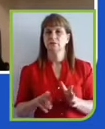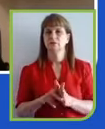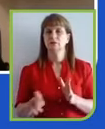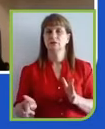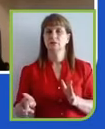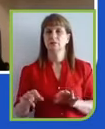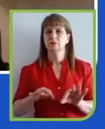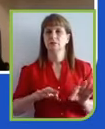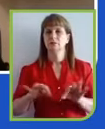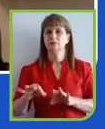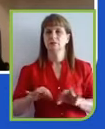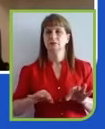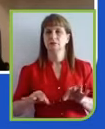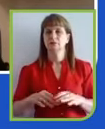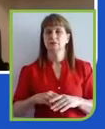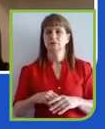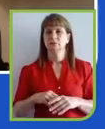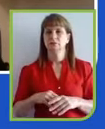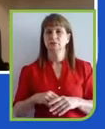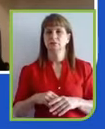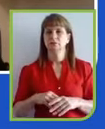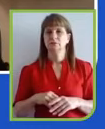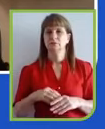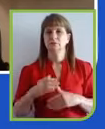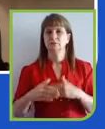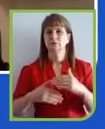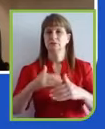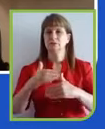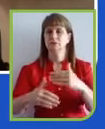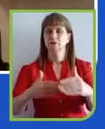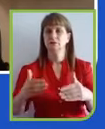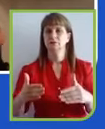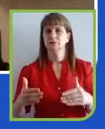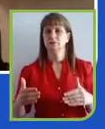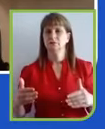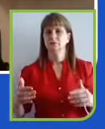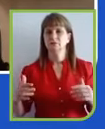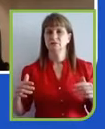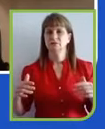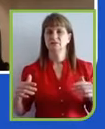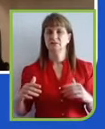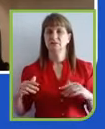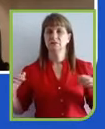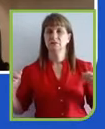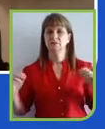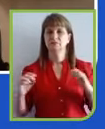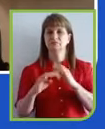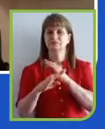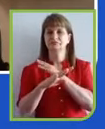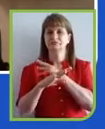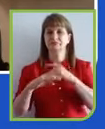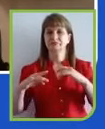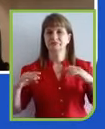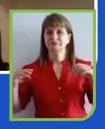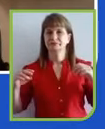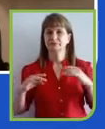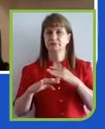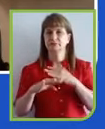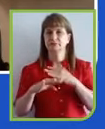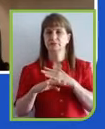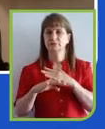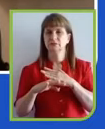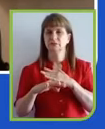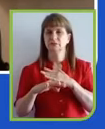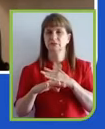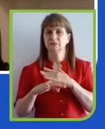medição de aglomeração que mais de 12 estados utilizaram e vários outros